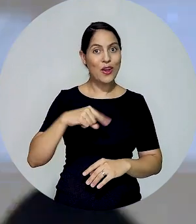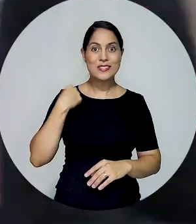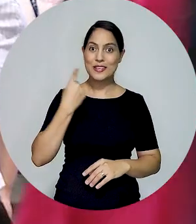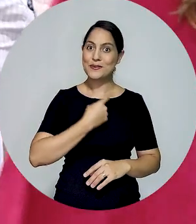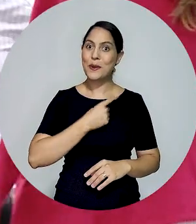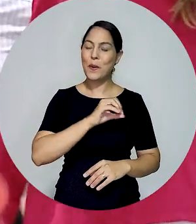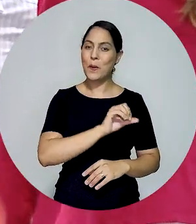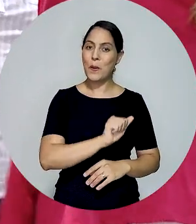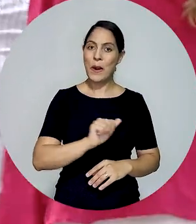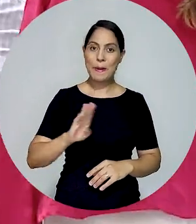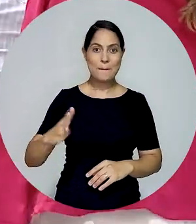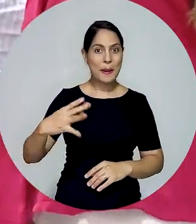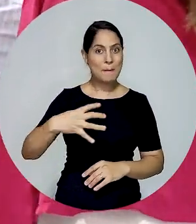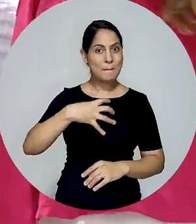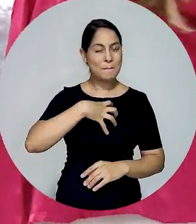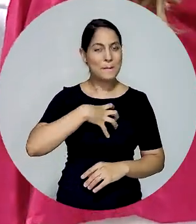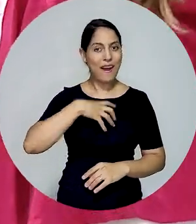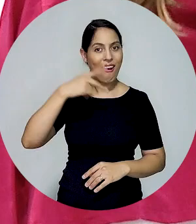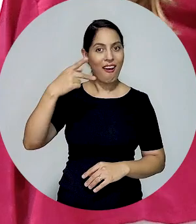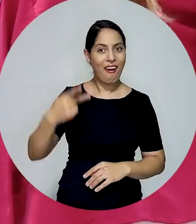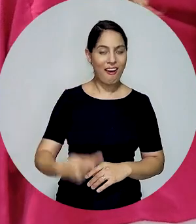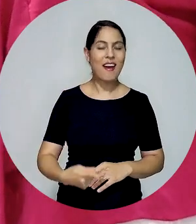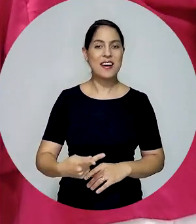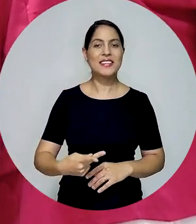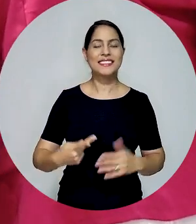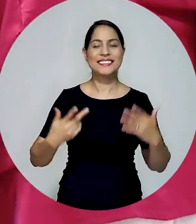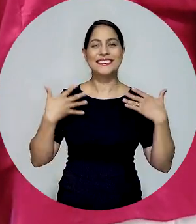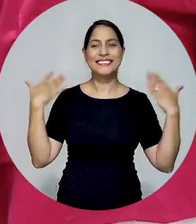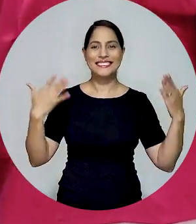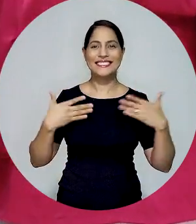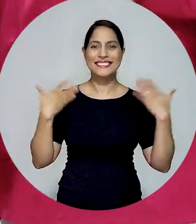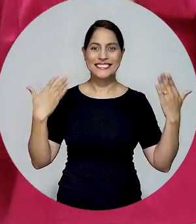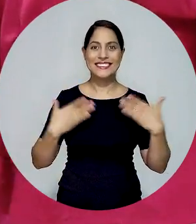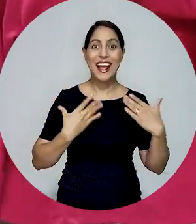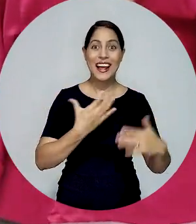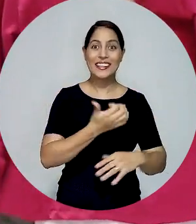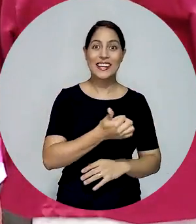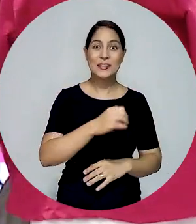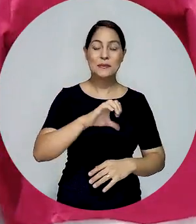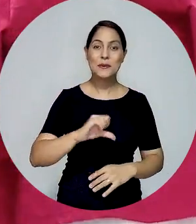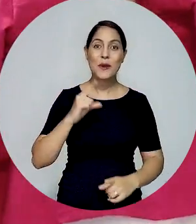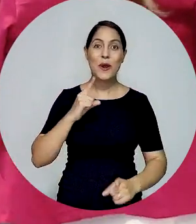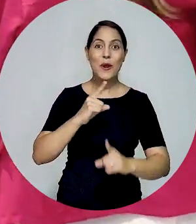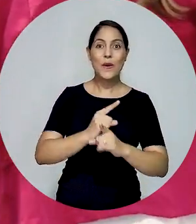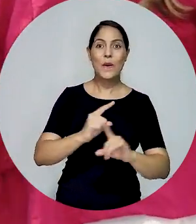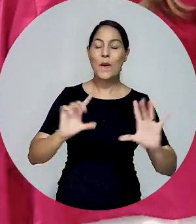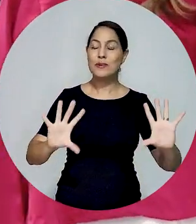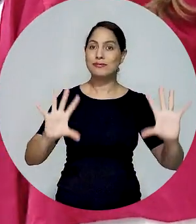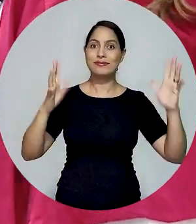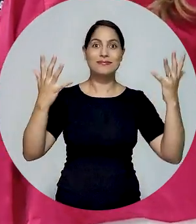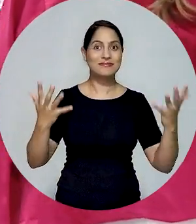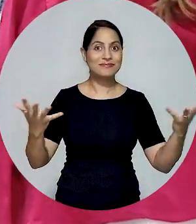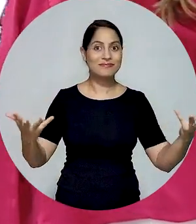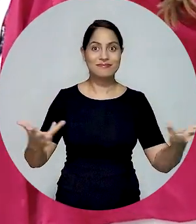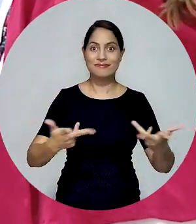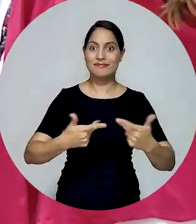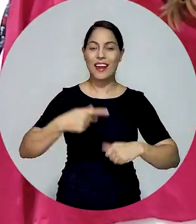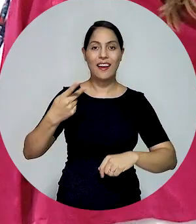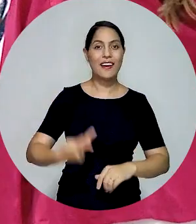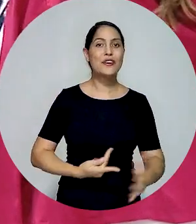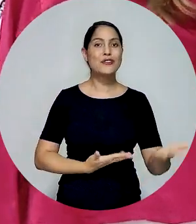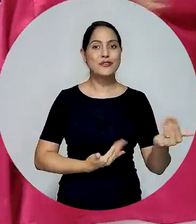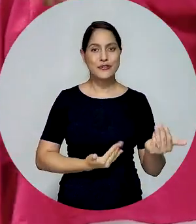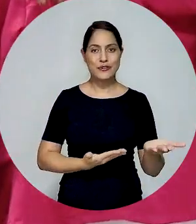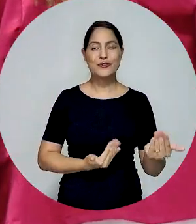É uma alegria imensa para o AB da Bahia sediar o 19º Encontro Nacional da Jovem Advocacia. Salvador,